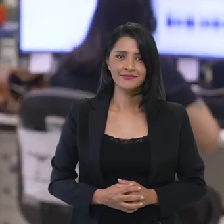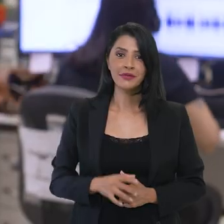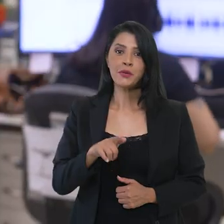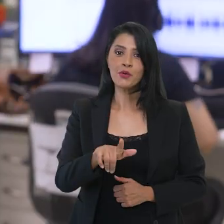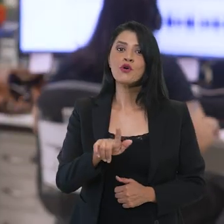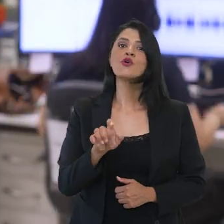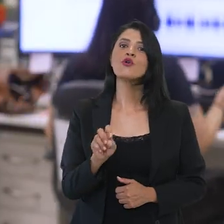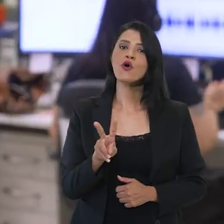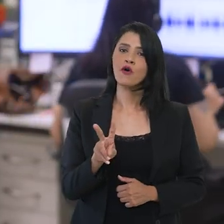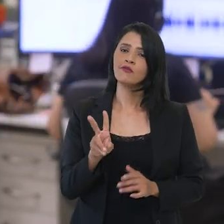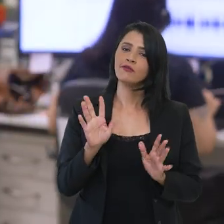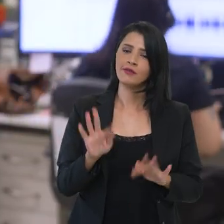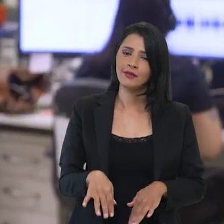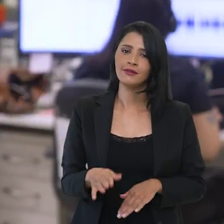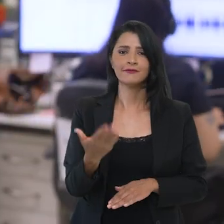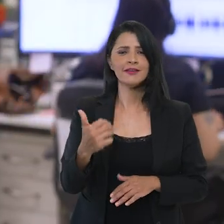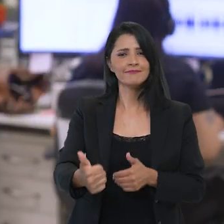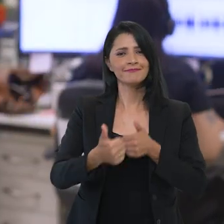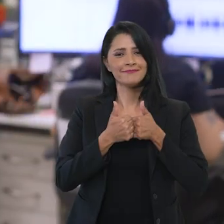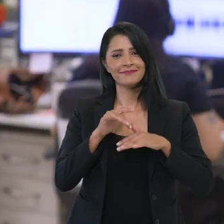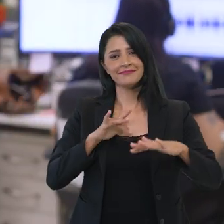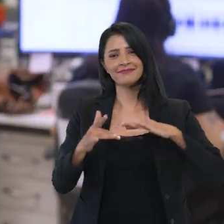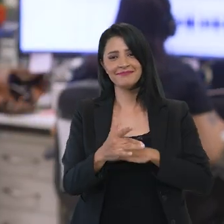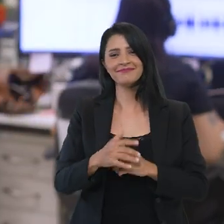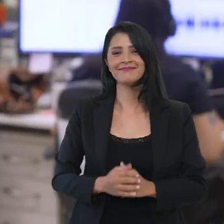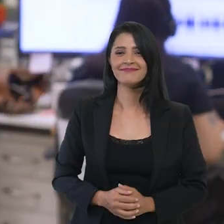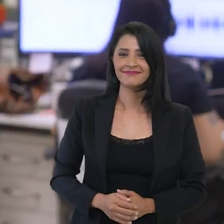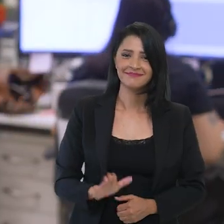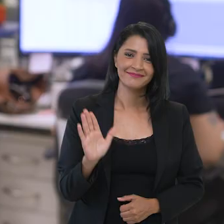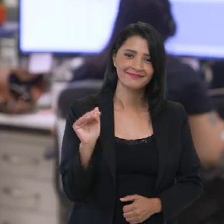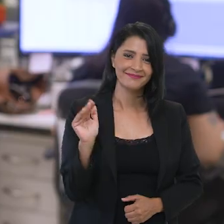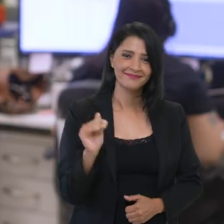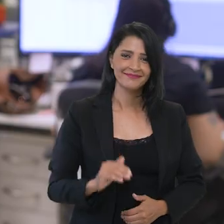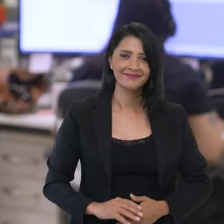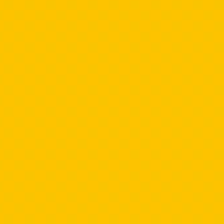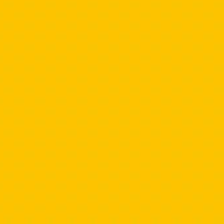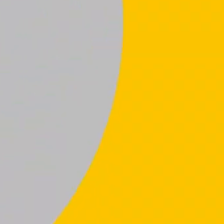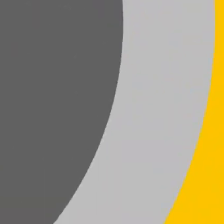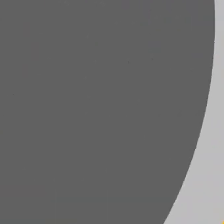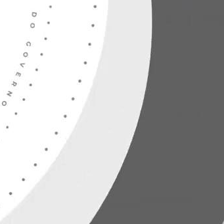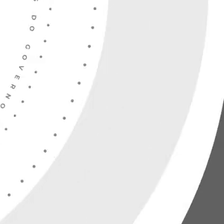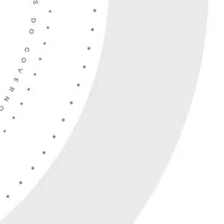E o Ponto Góve de hoje fica por aqui. Sigam com a gente nas redes sociais.